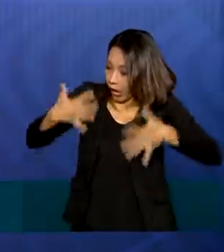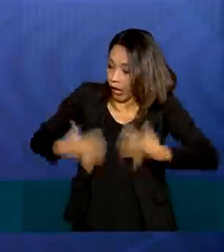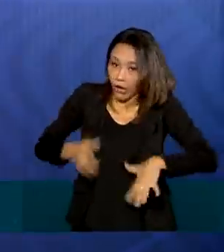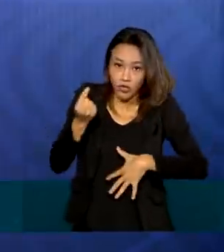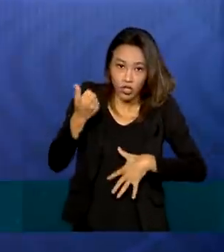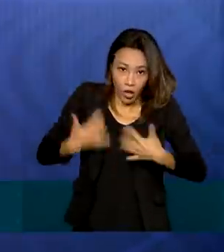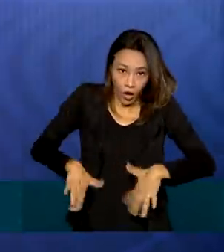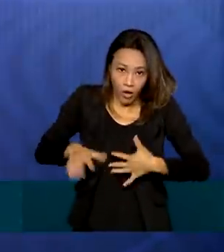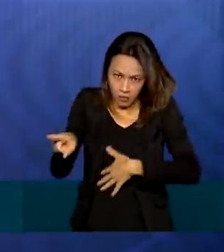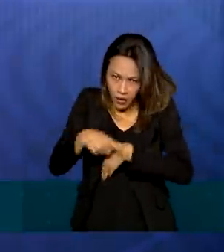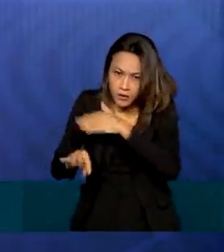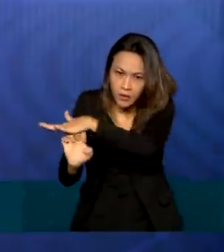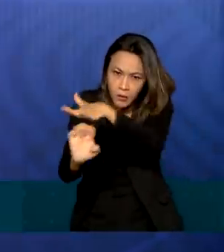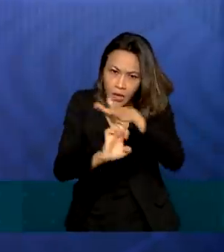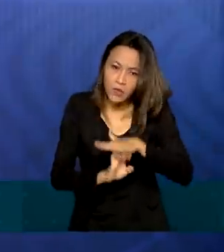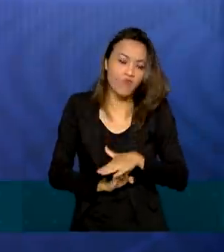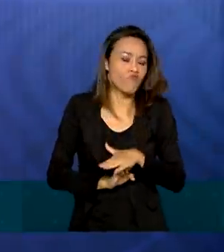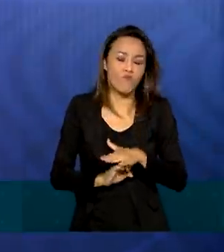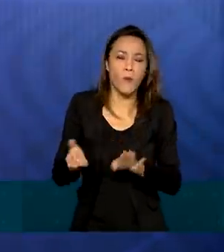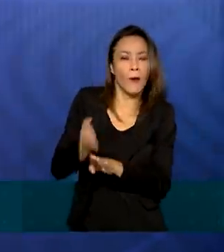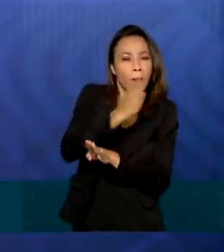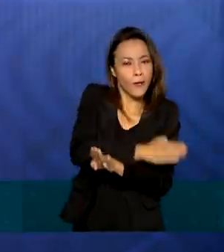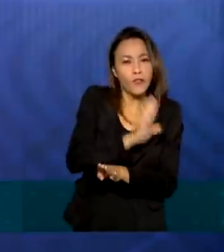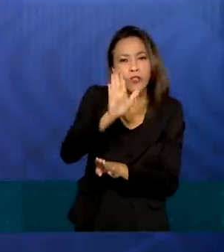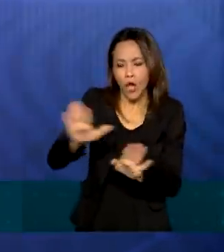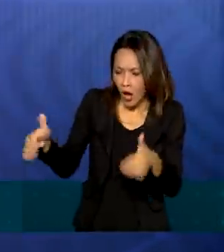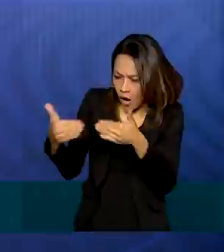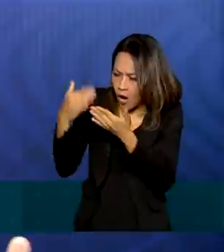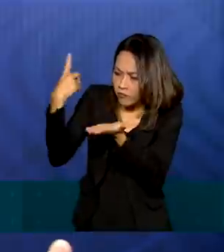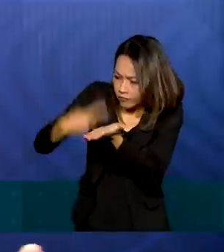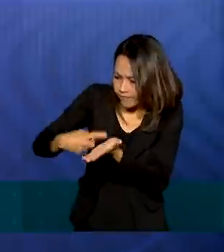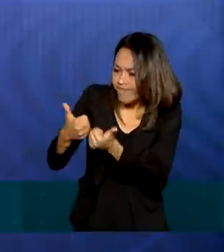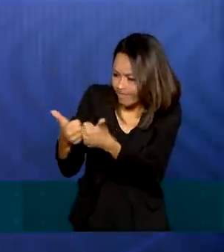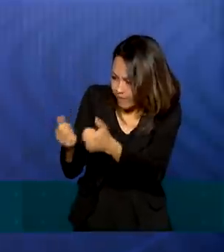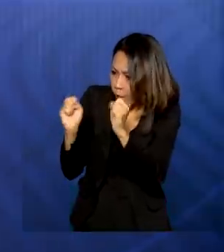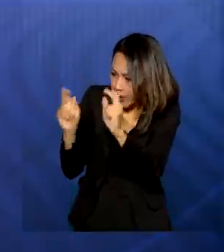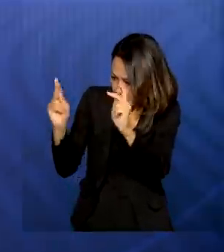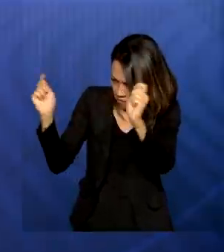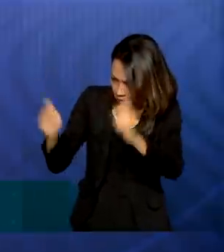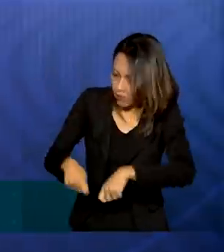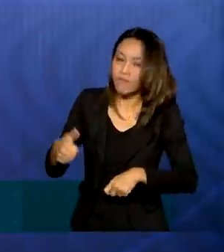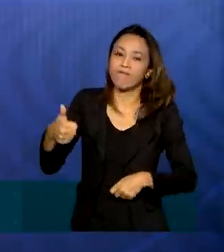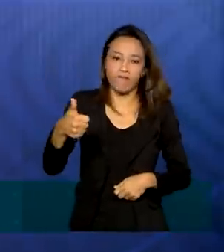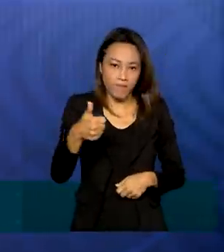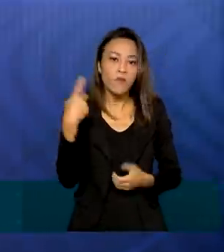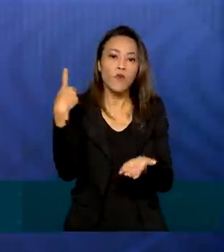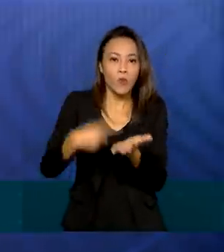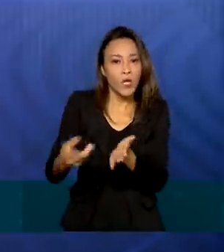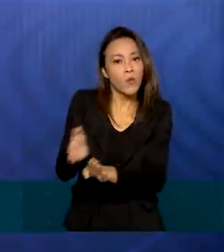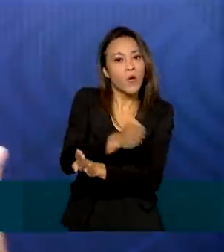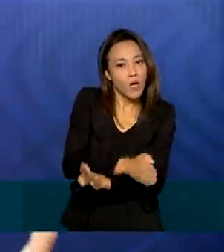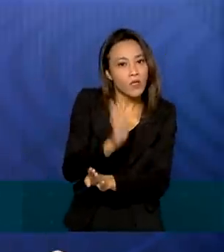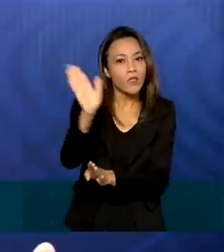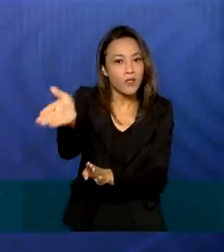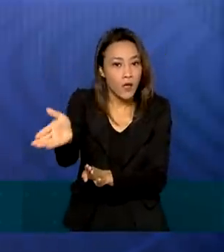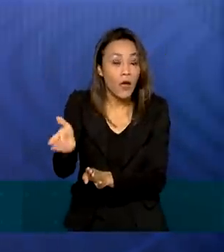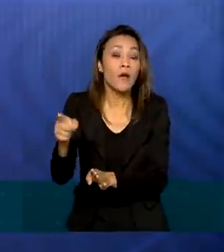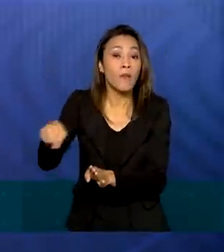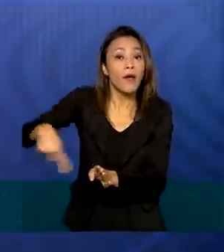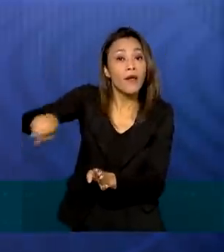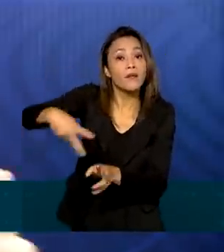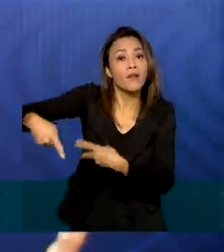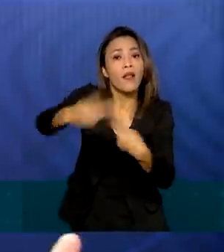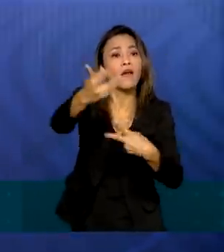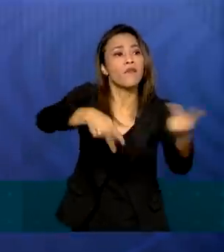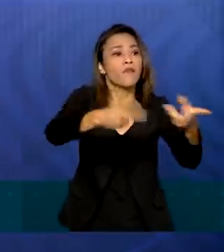As empresas fazendo essa ligação nós teremos condições de levar informações